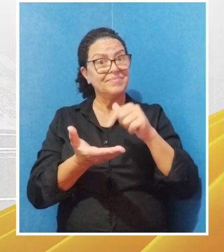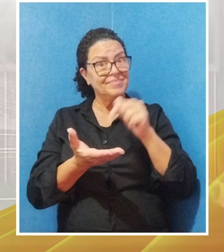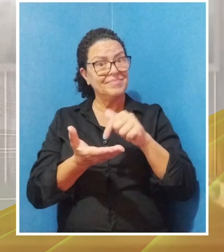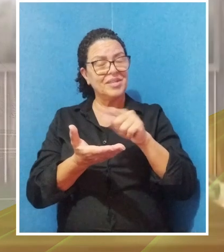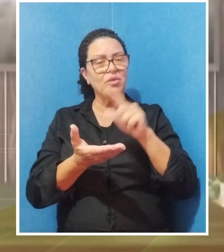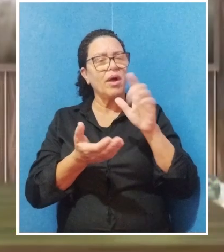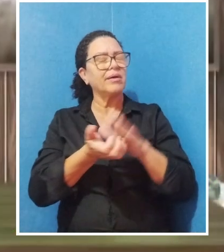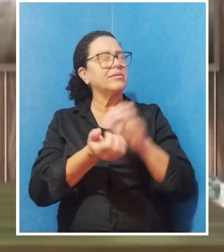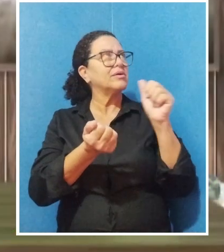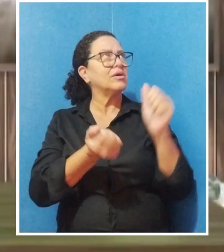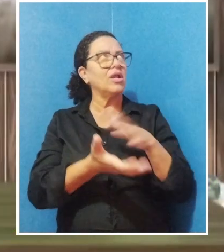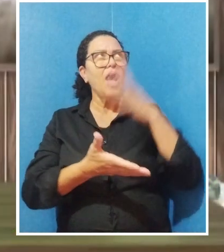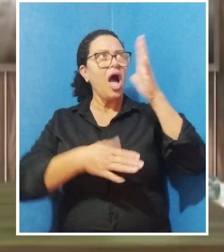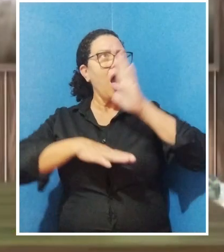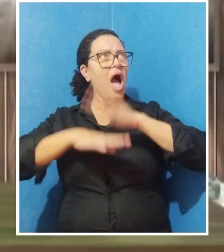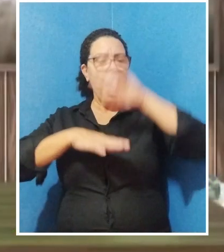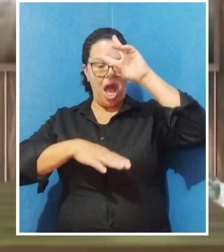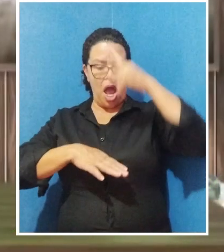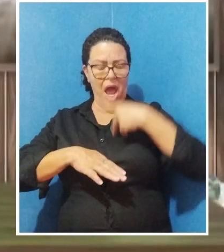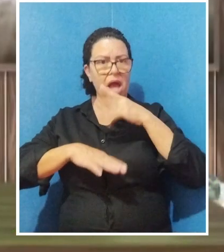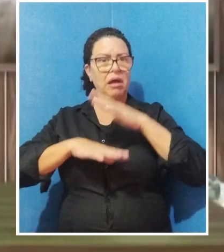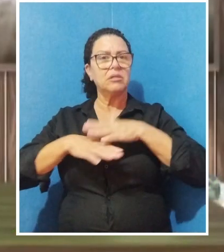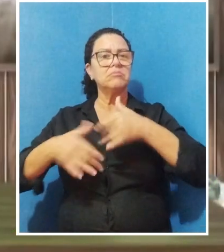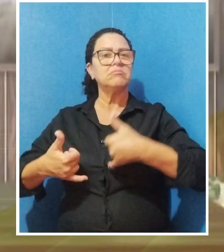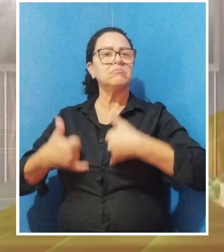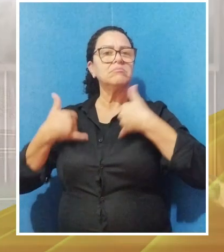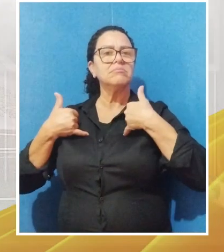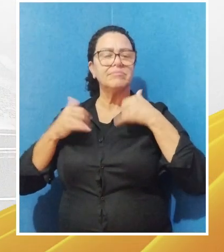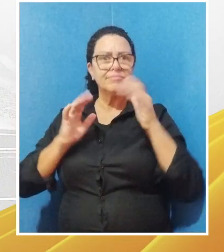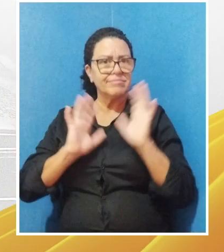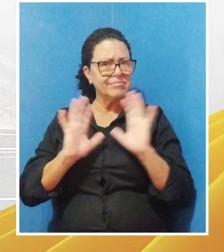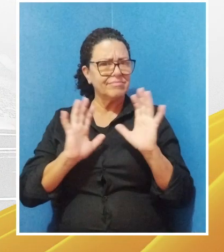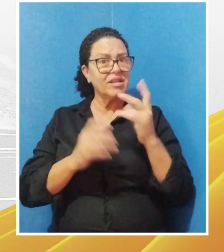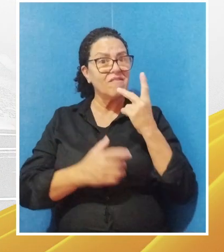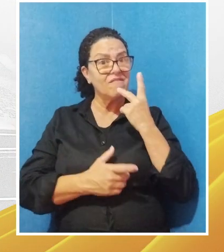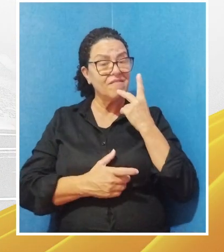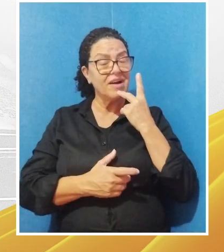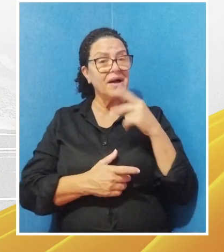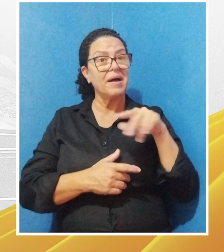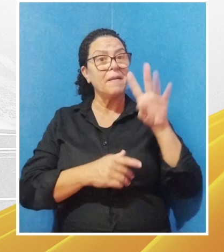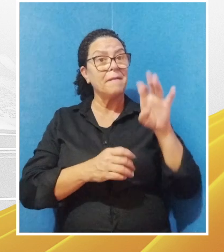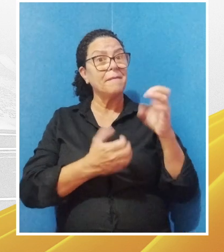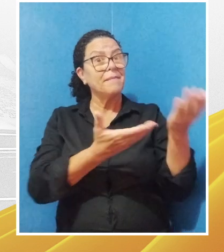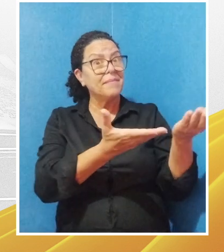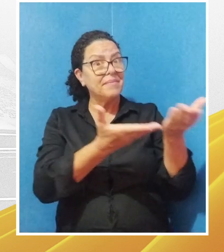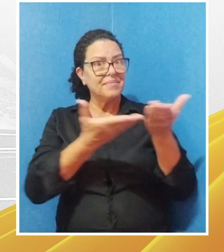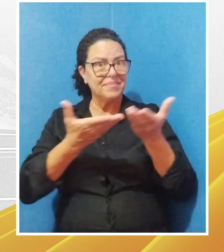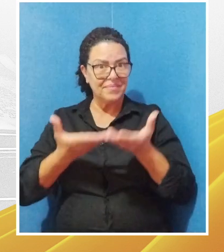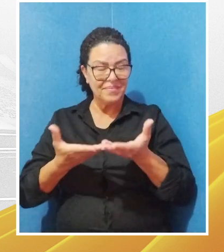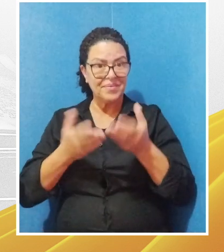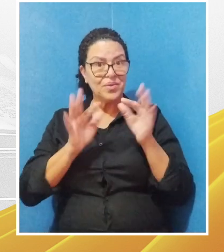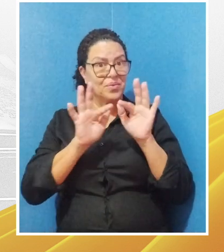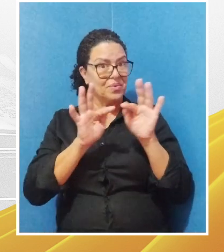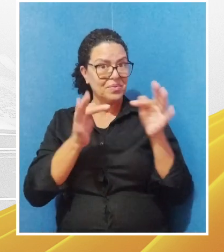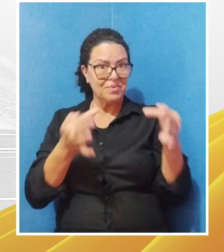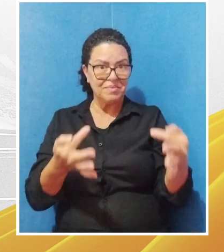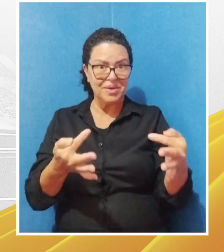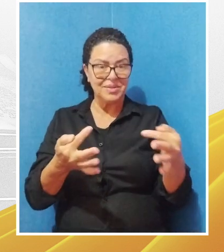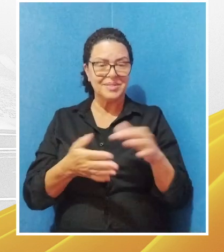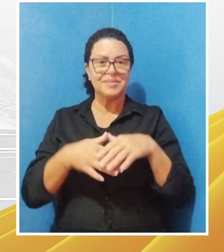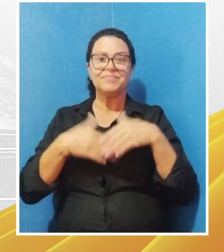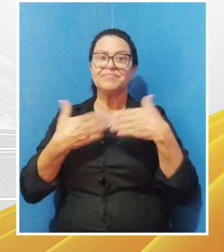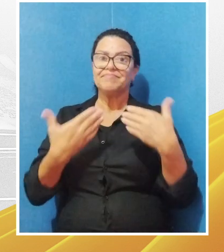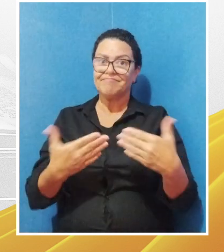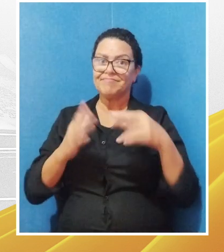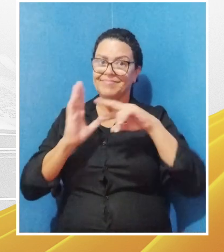vanglória, a autopromoção, o autoelogio. Ele disse, bem-aventurados os humildes.